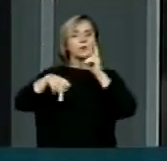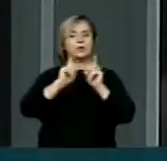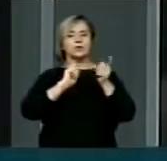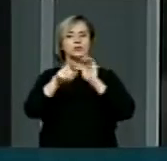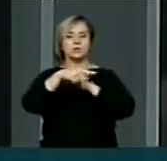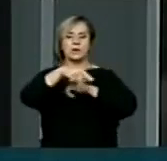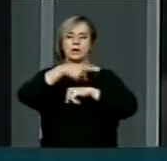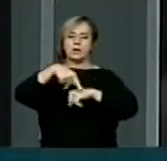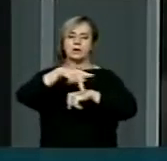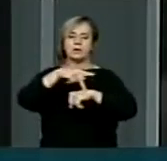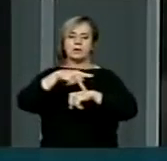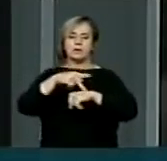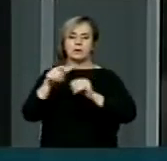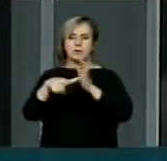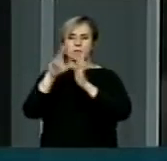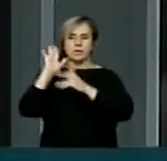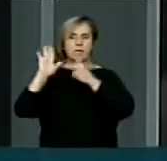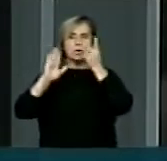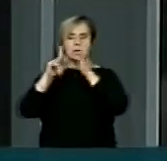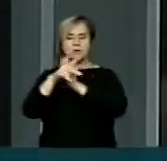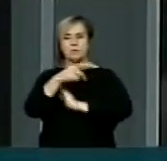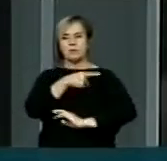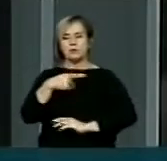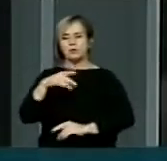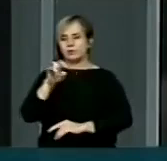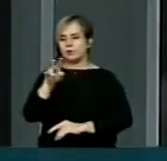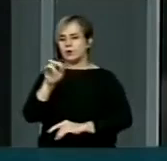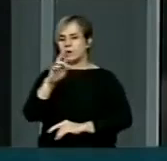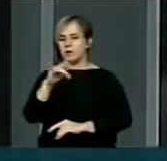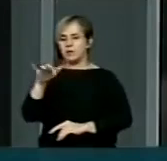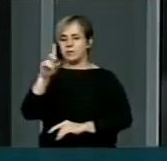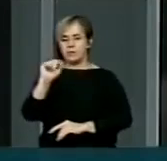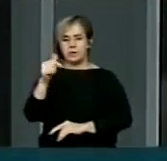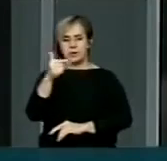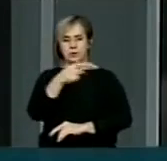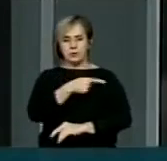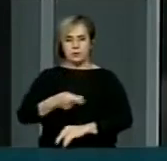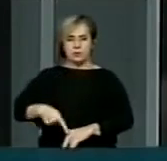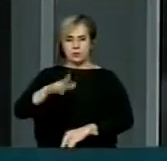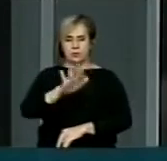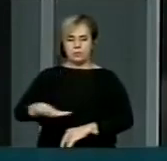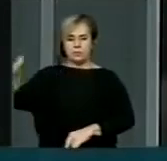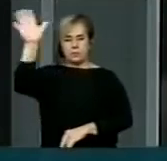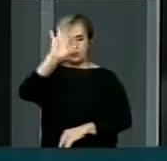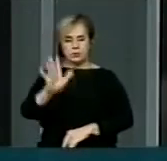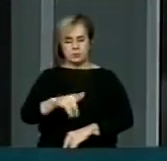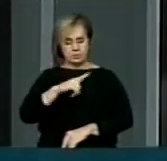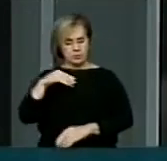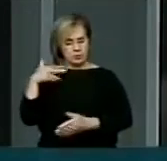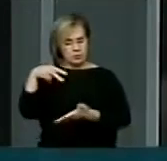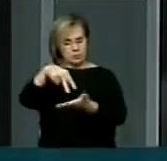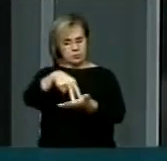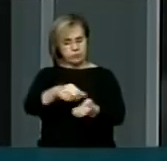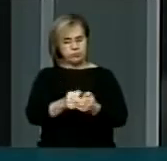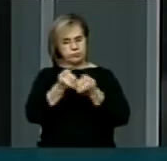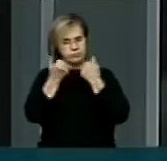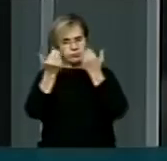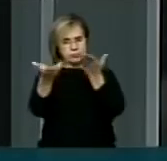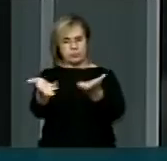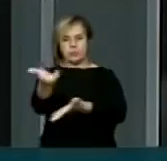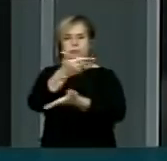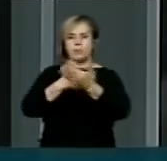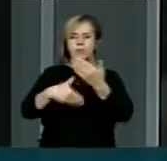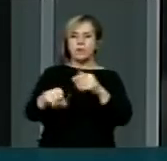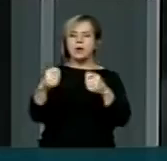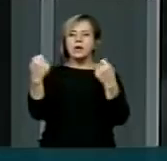nosso país. A pré-candidatura do pastor Everaldo Pereira, que é o nosso vice-presidente nacional, é uma candidatura que vem para verdadeiramente atender a